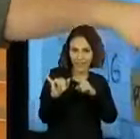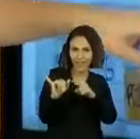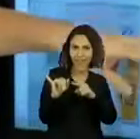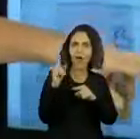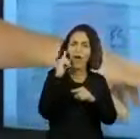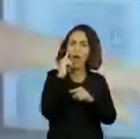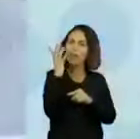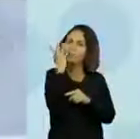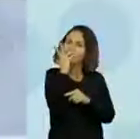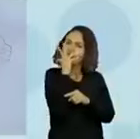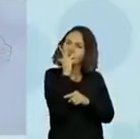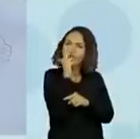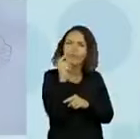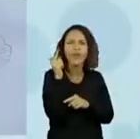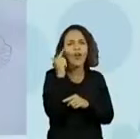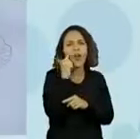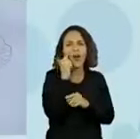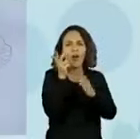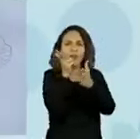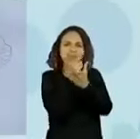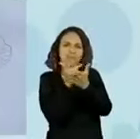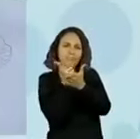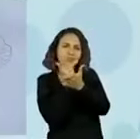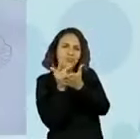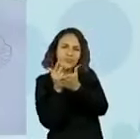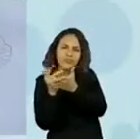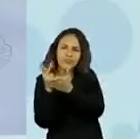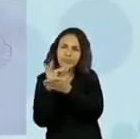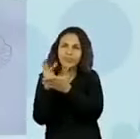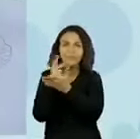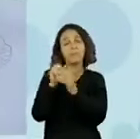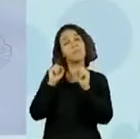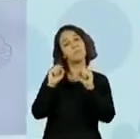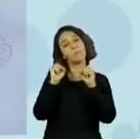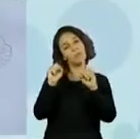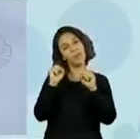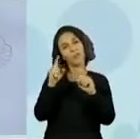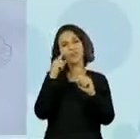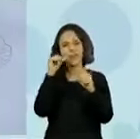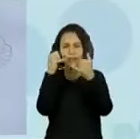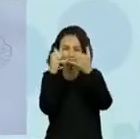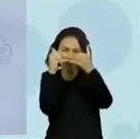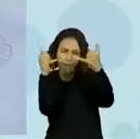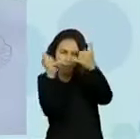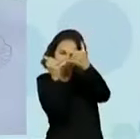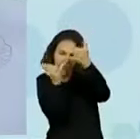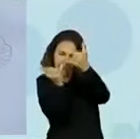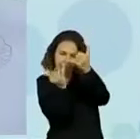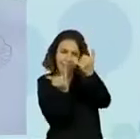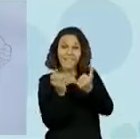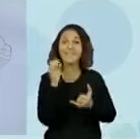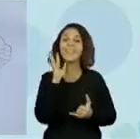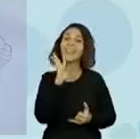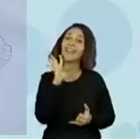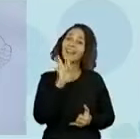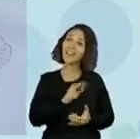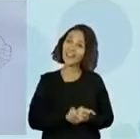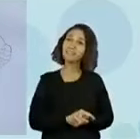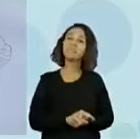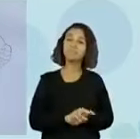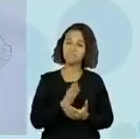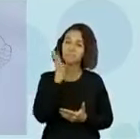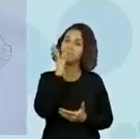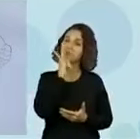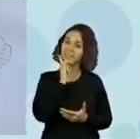bonitinho. Provavelmente ele deve ter utilizado alguma régua para construir. Eu achei muito legal. Olha só.